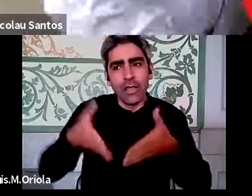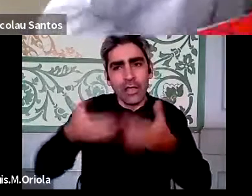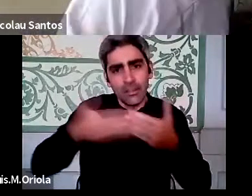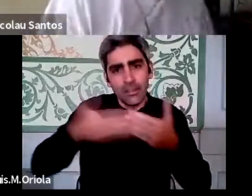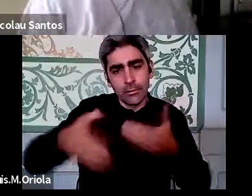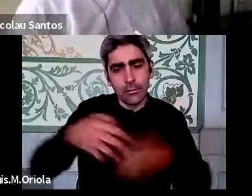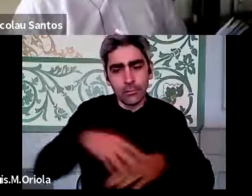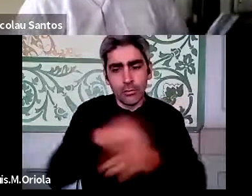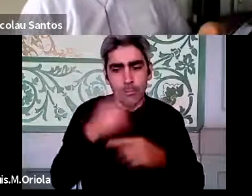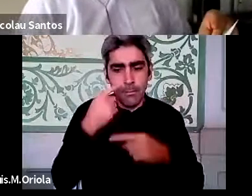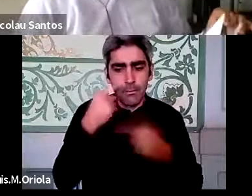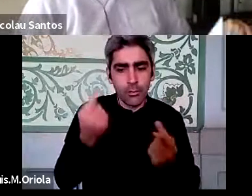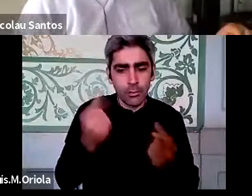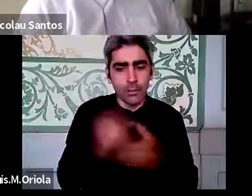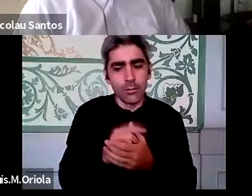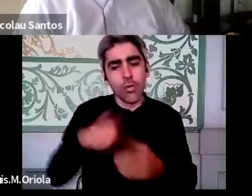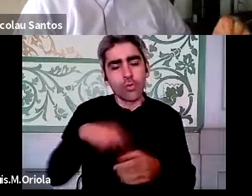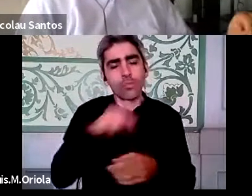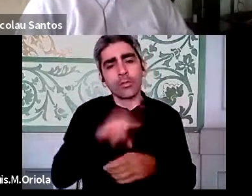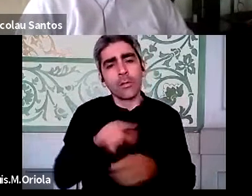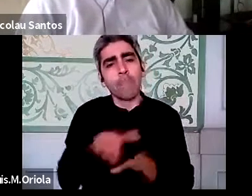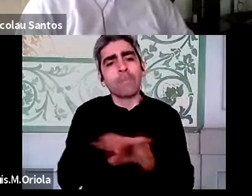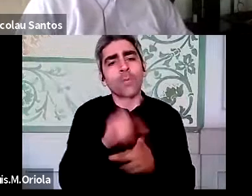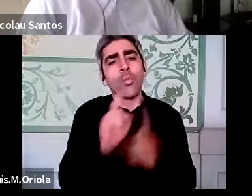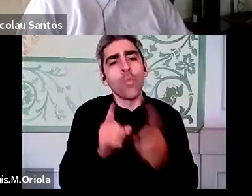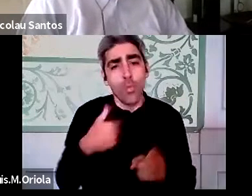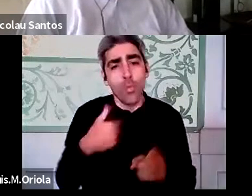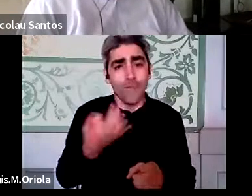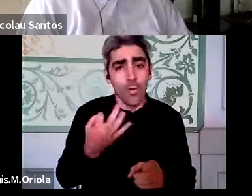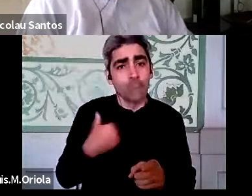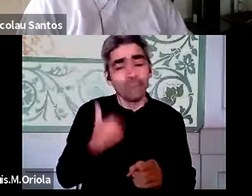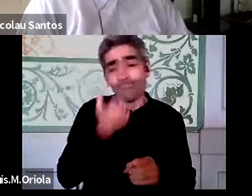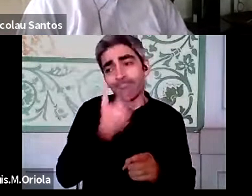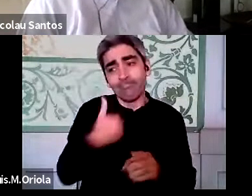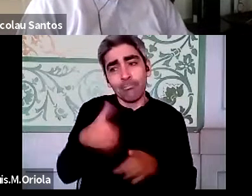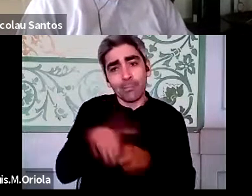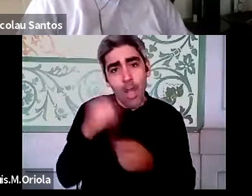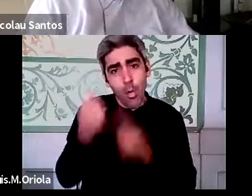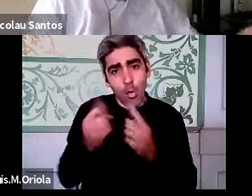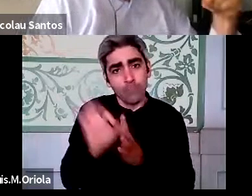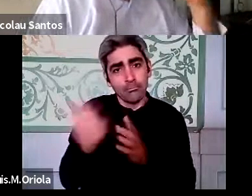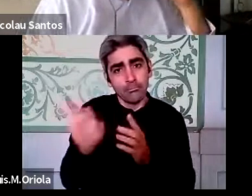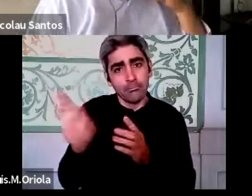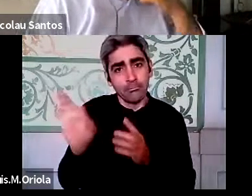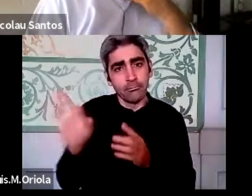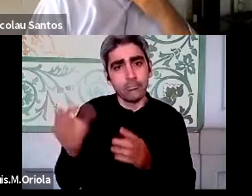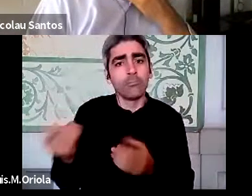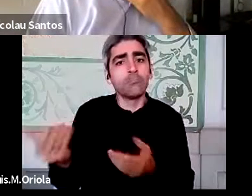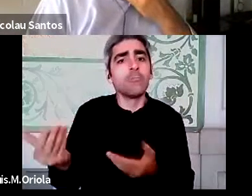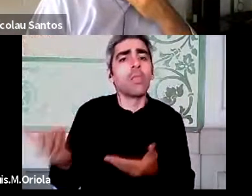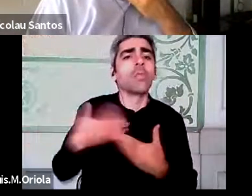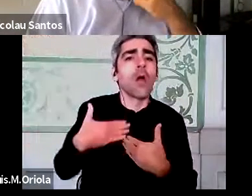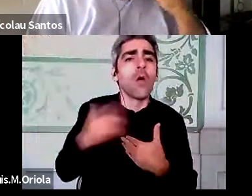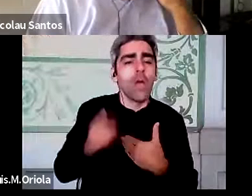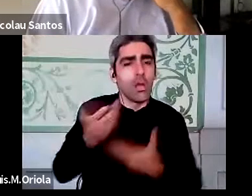administração pública, e o que é que nós podíamos participar, e eu tive o prazer também de participar em alguns, e muitas vezes o que vinha era a colaboração,